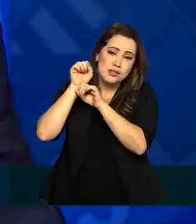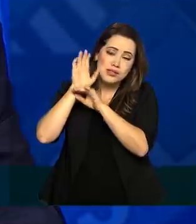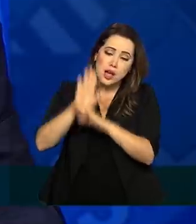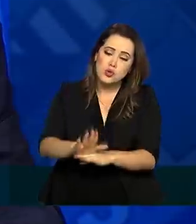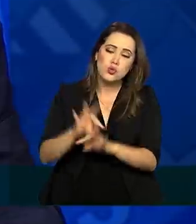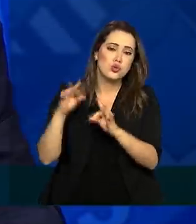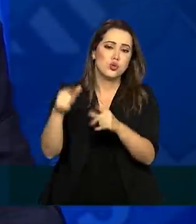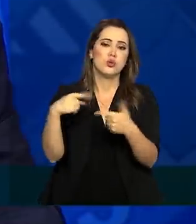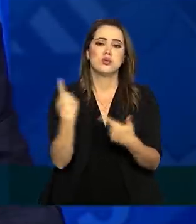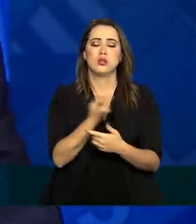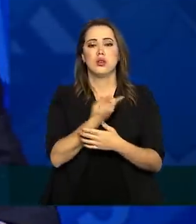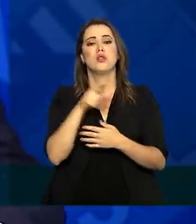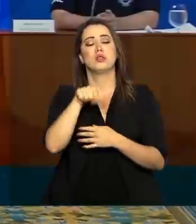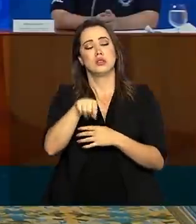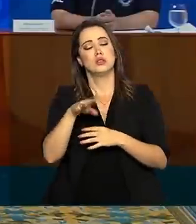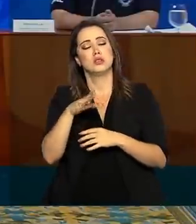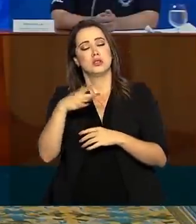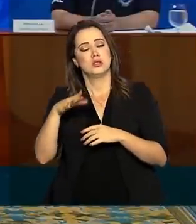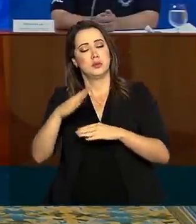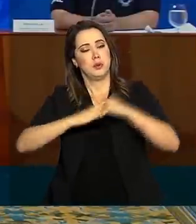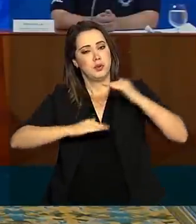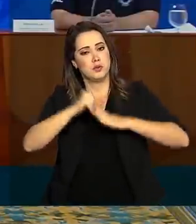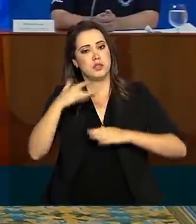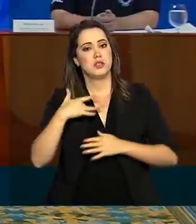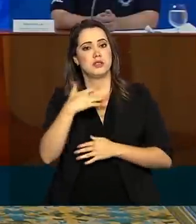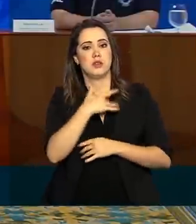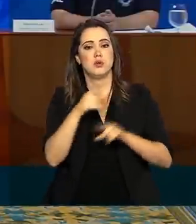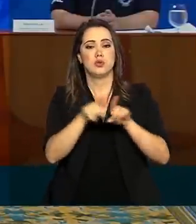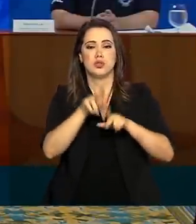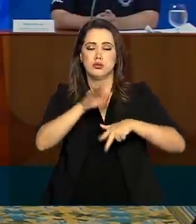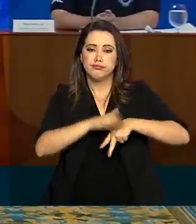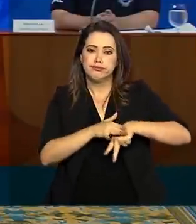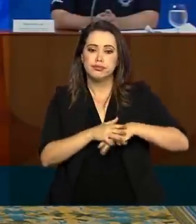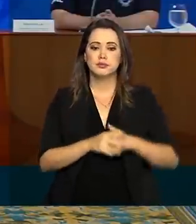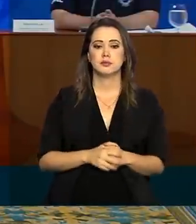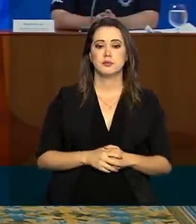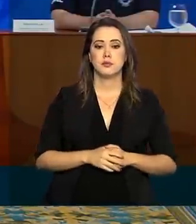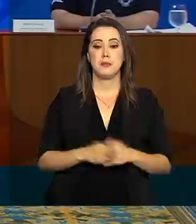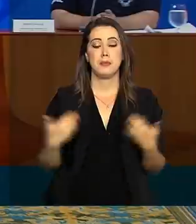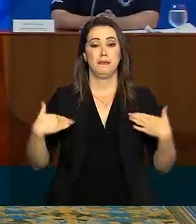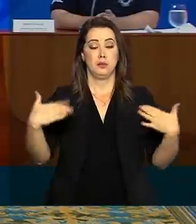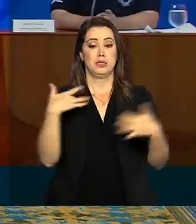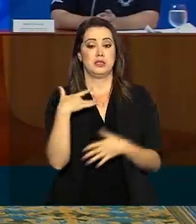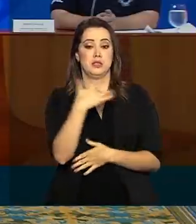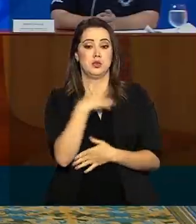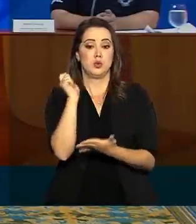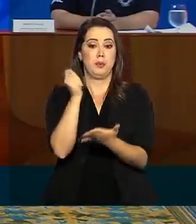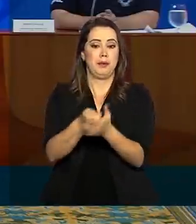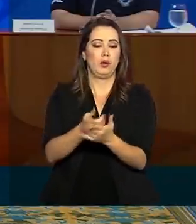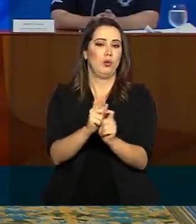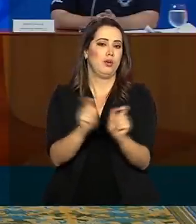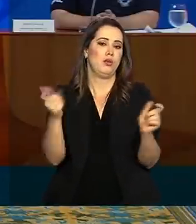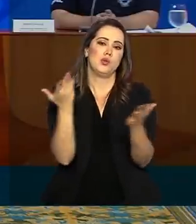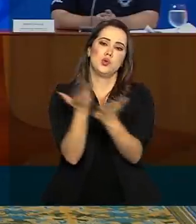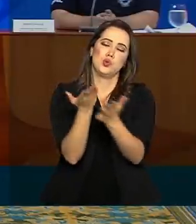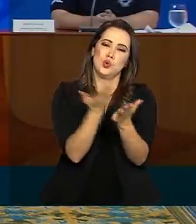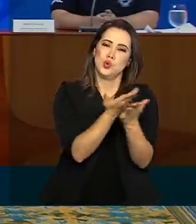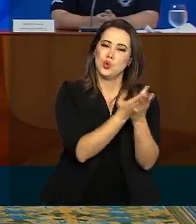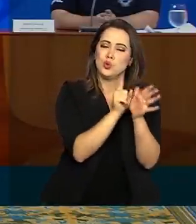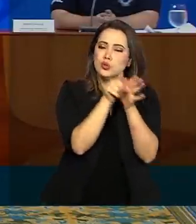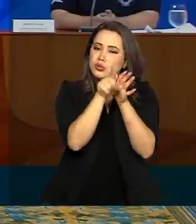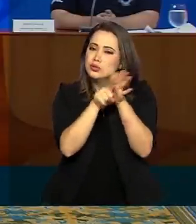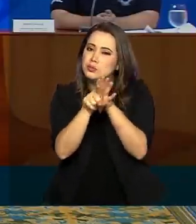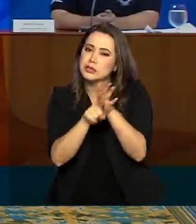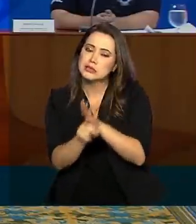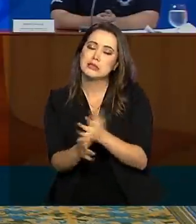profissionais da saúde e pacientes. O Ministério da Saúde financiou um dos maiores estudos de inquérito epidemiológico do